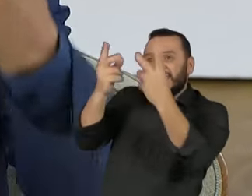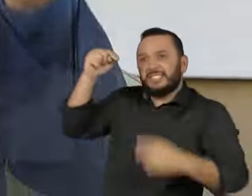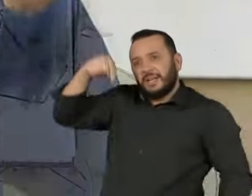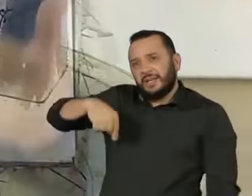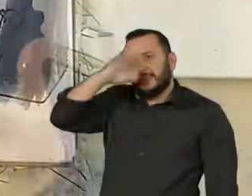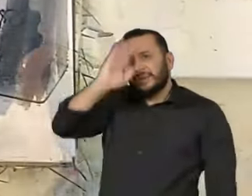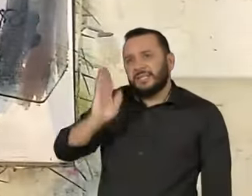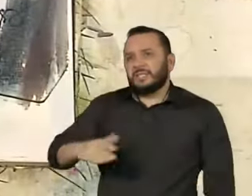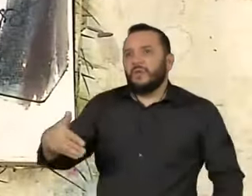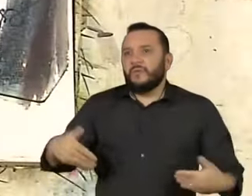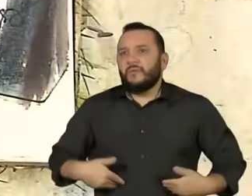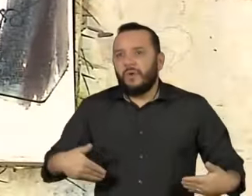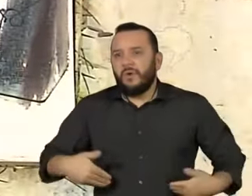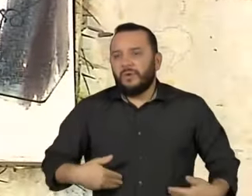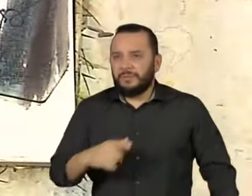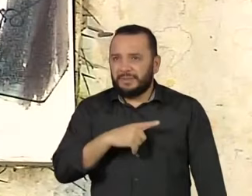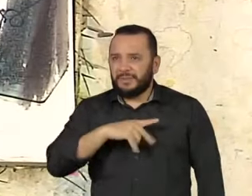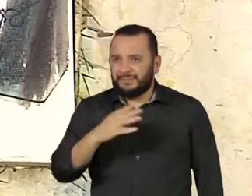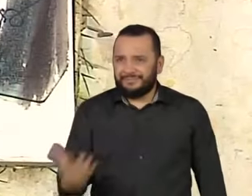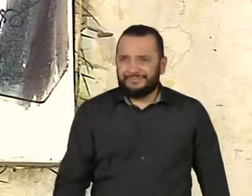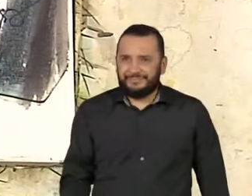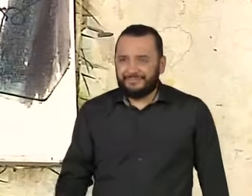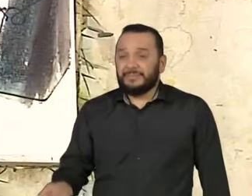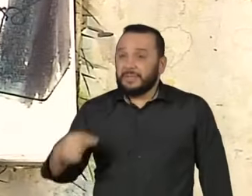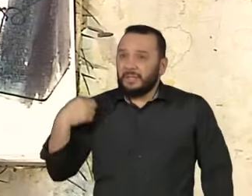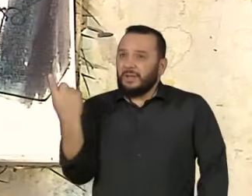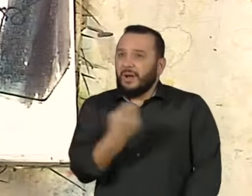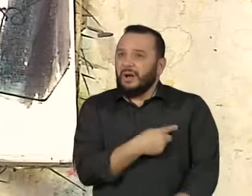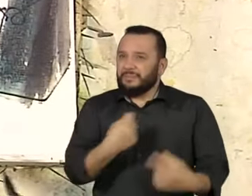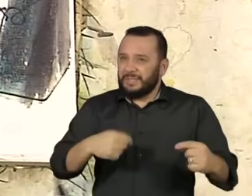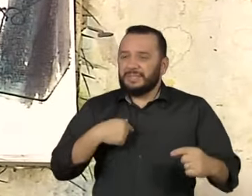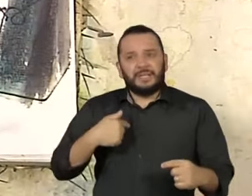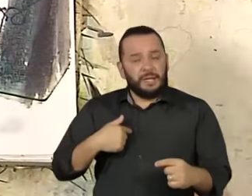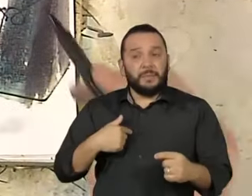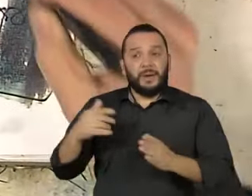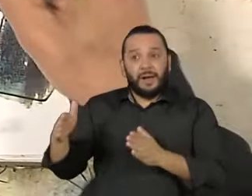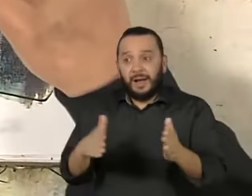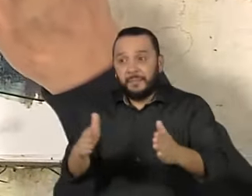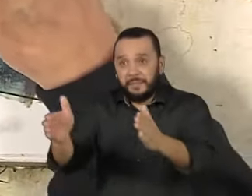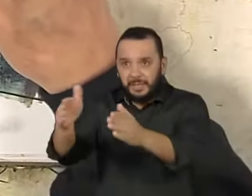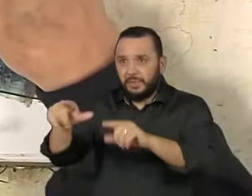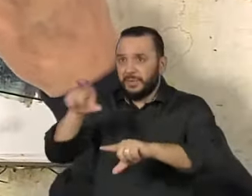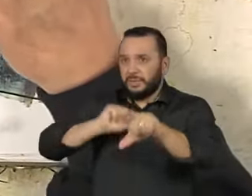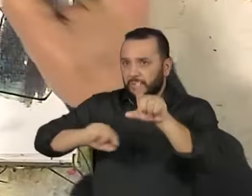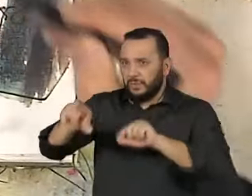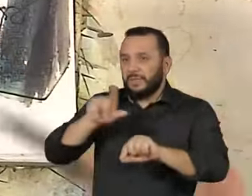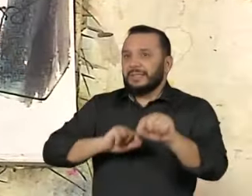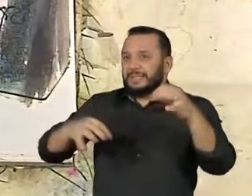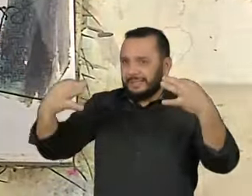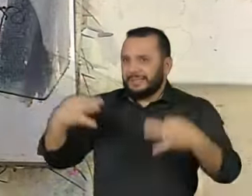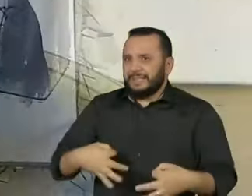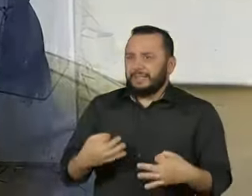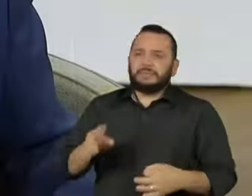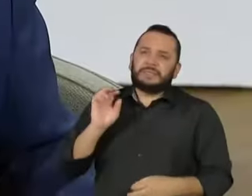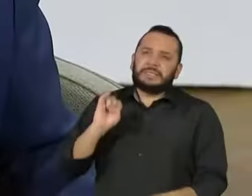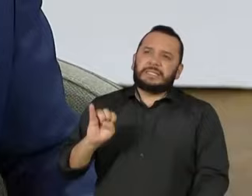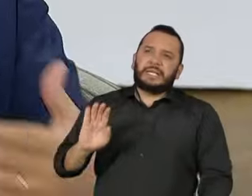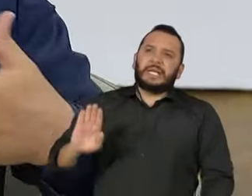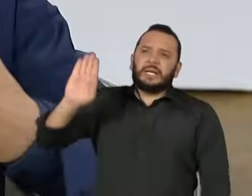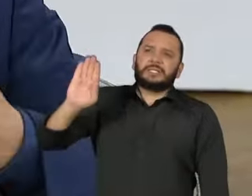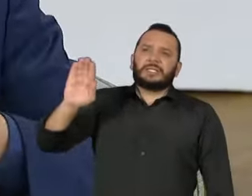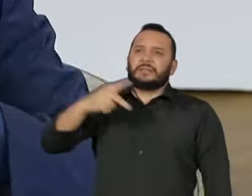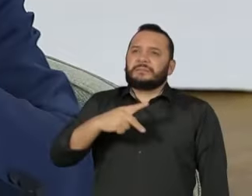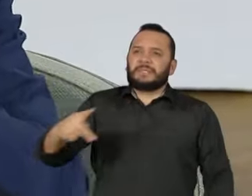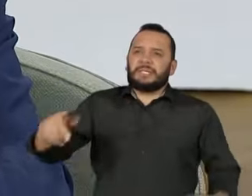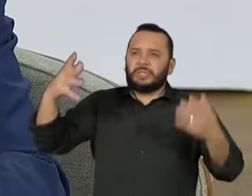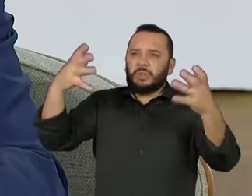de escolha de caminho e aí nós precisamos discutir. Quando o candidato a presidente se recusa em debate na hora dessa, é muito ruim, porque nós